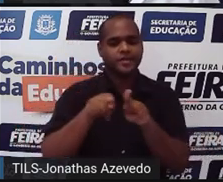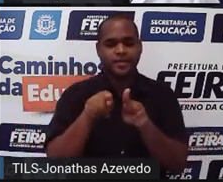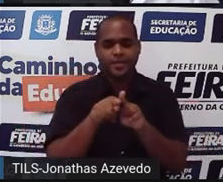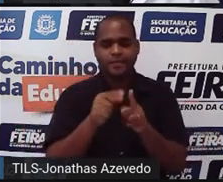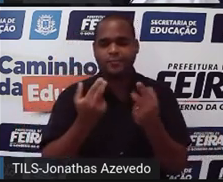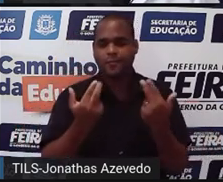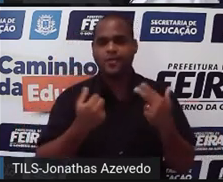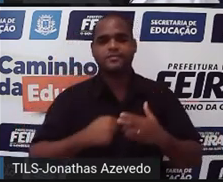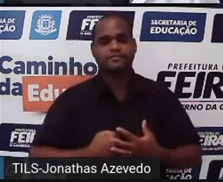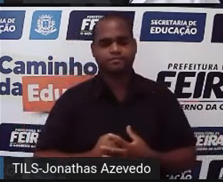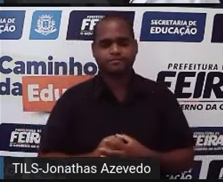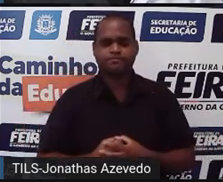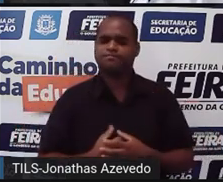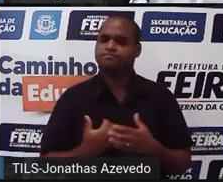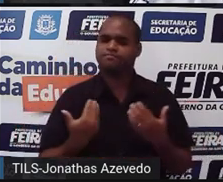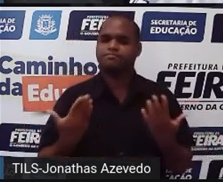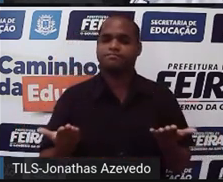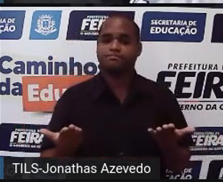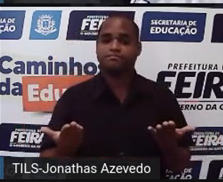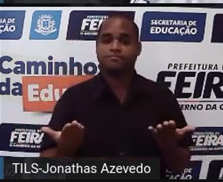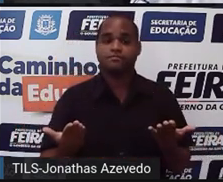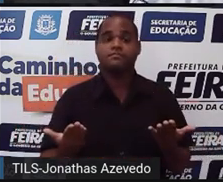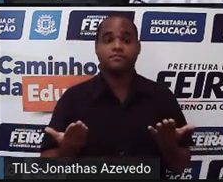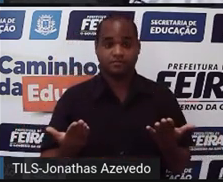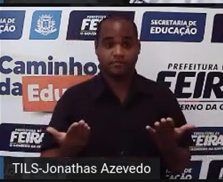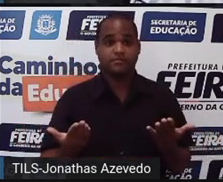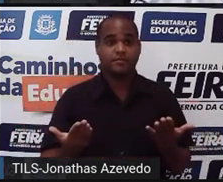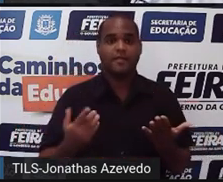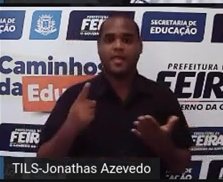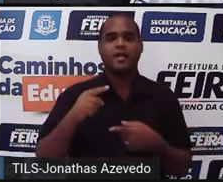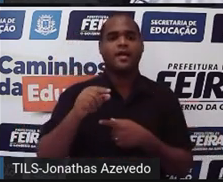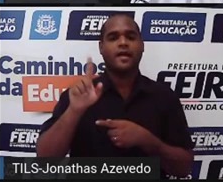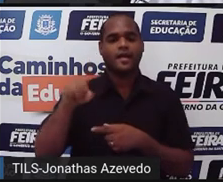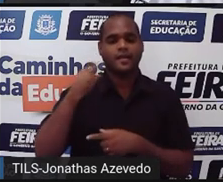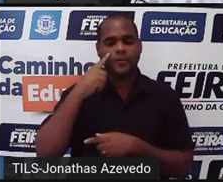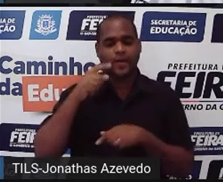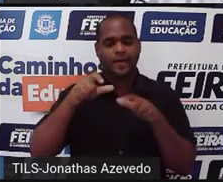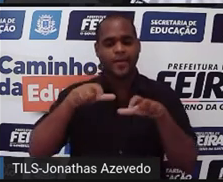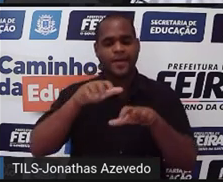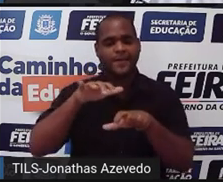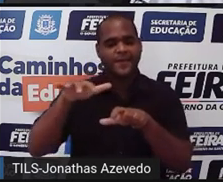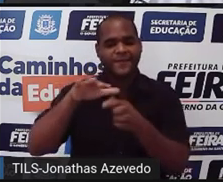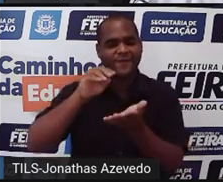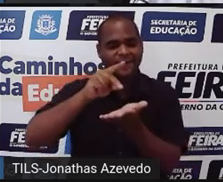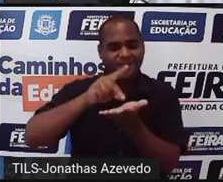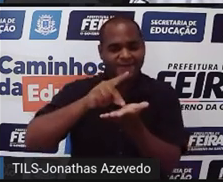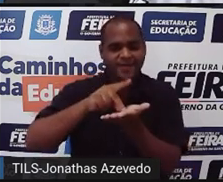Então esse espaço aí vai representar